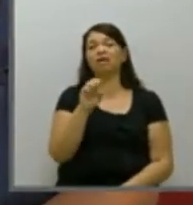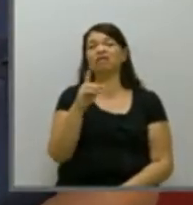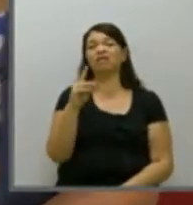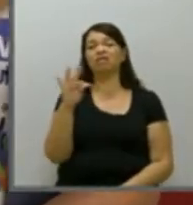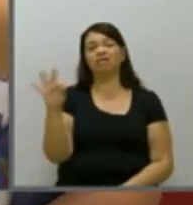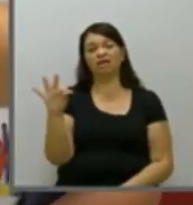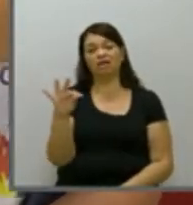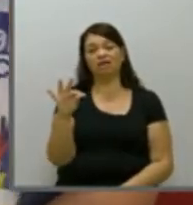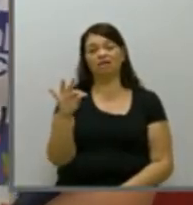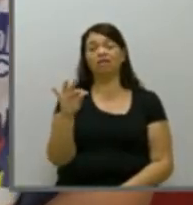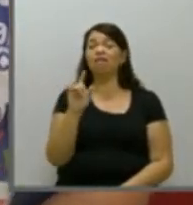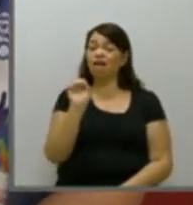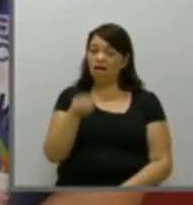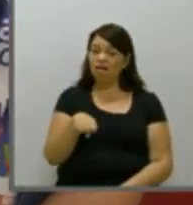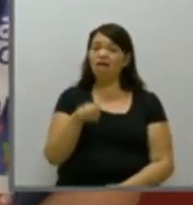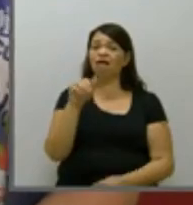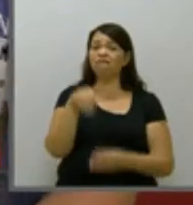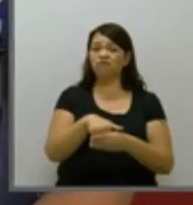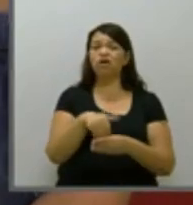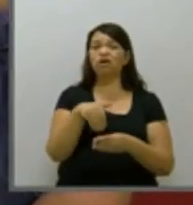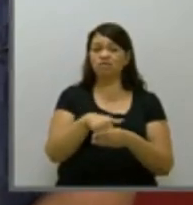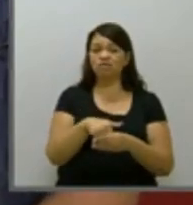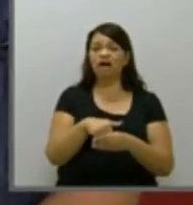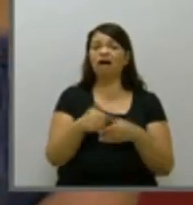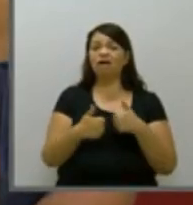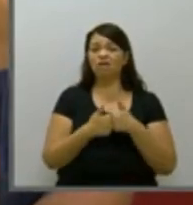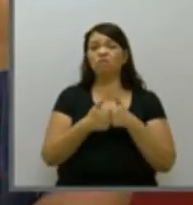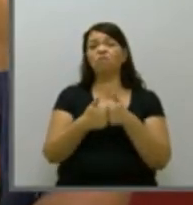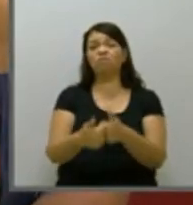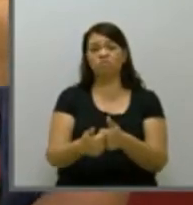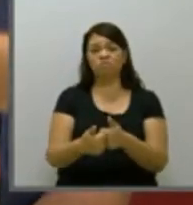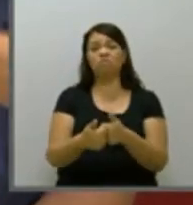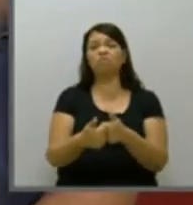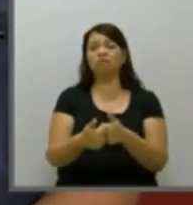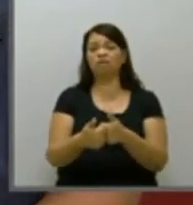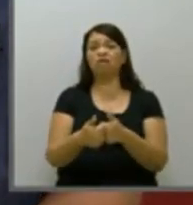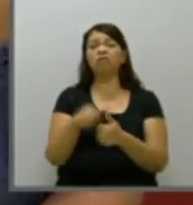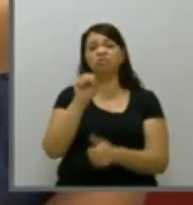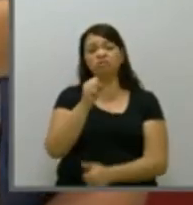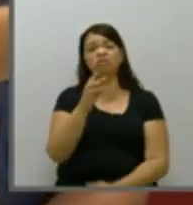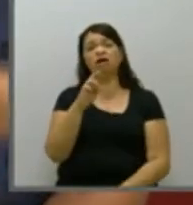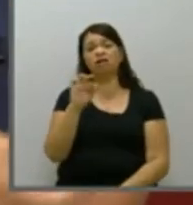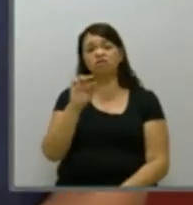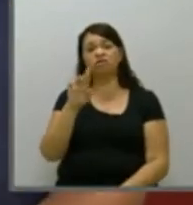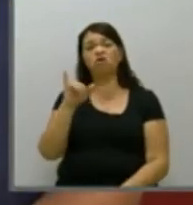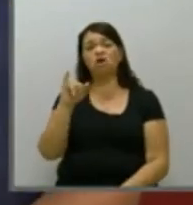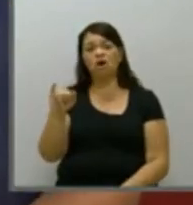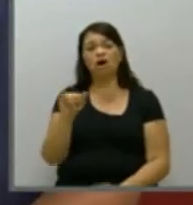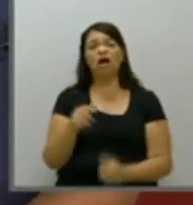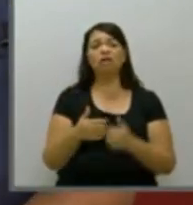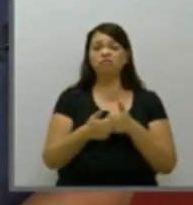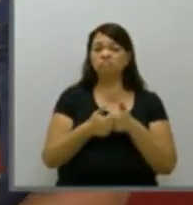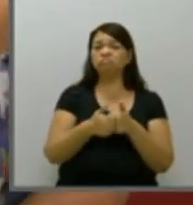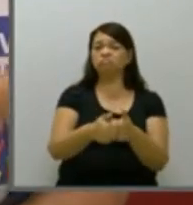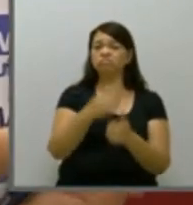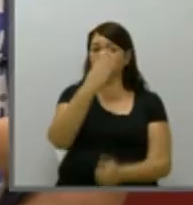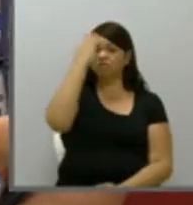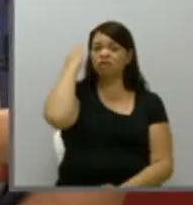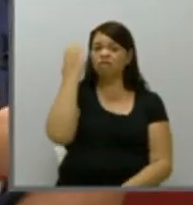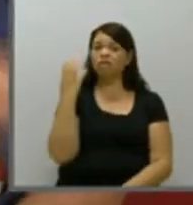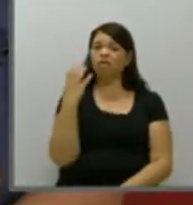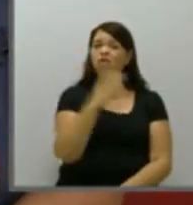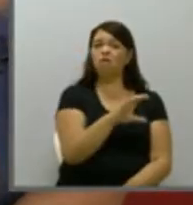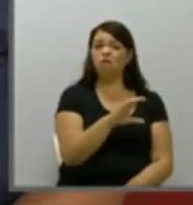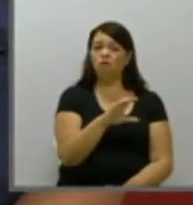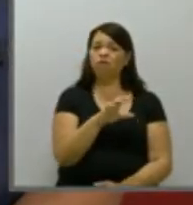é votar sim naqueles que fazem e compõem a base do governo Sartori a base do governo Temer e atacam constantemente os